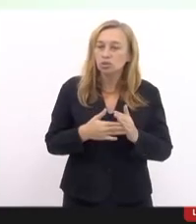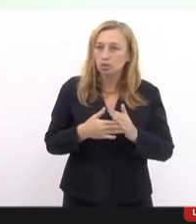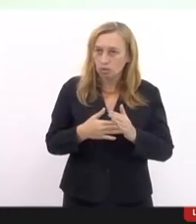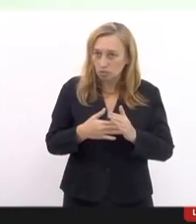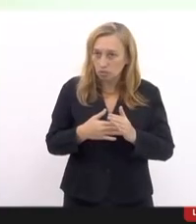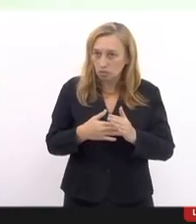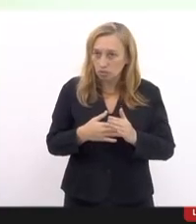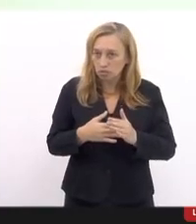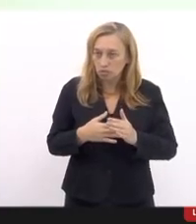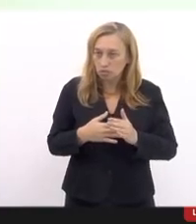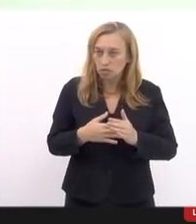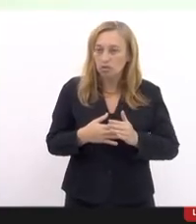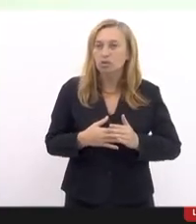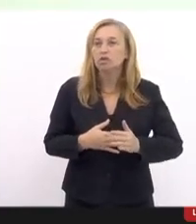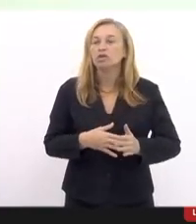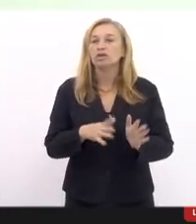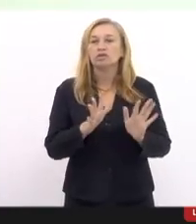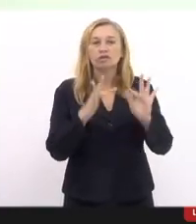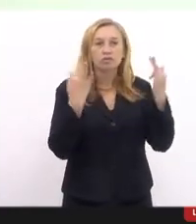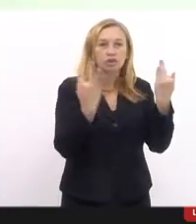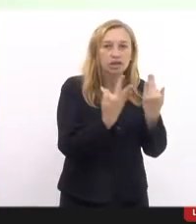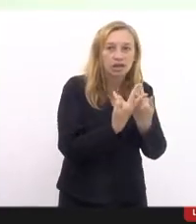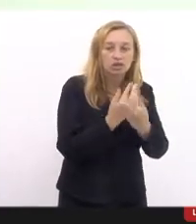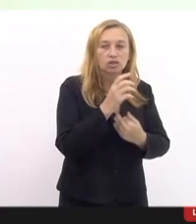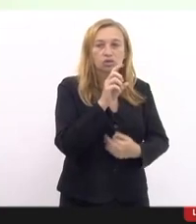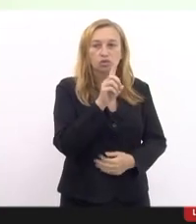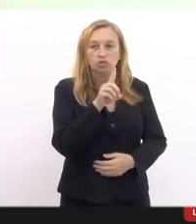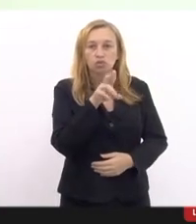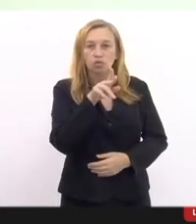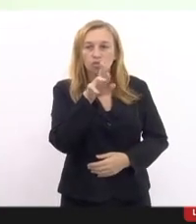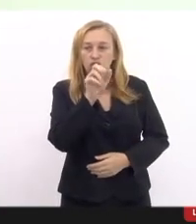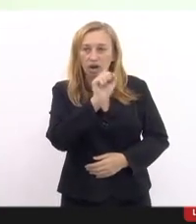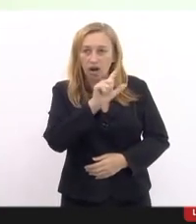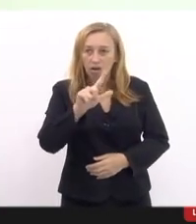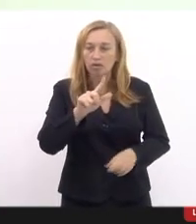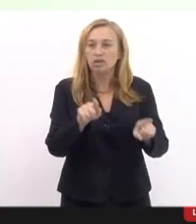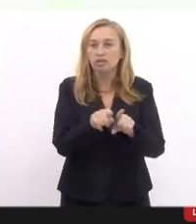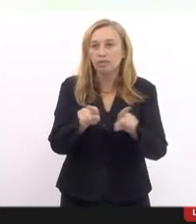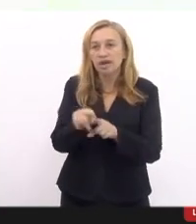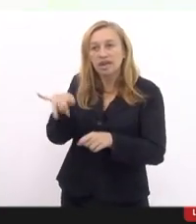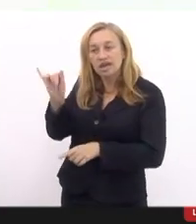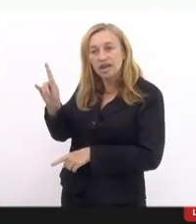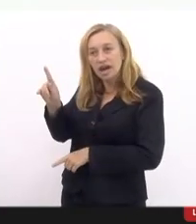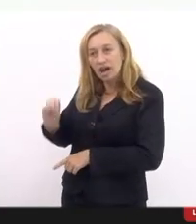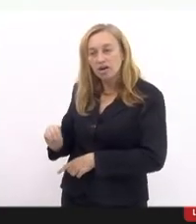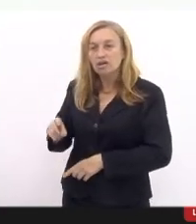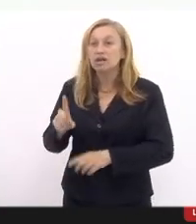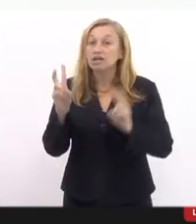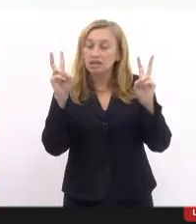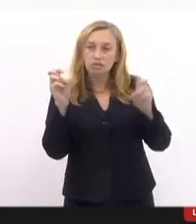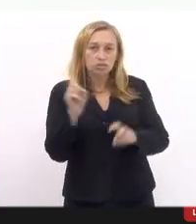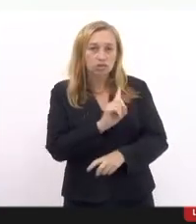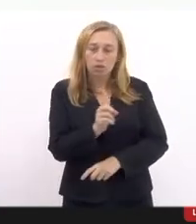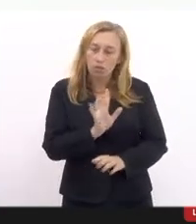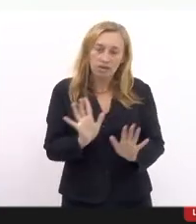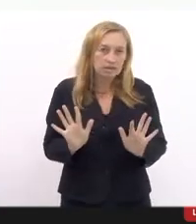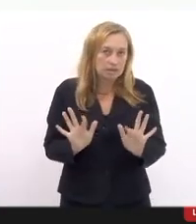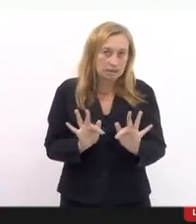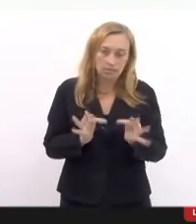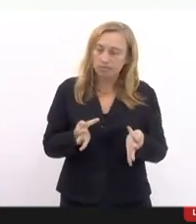familiares de Durval, aos familiares de Iago, porque essa situação não é simples.